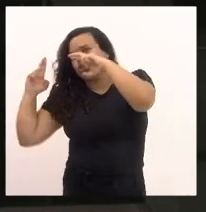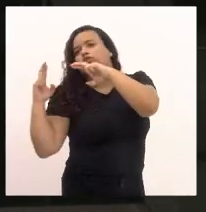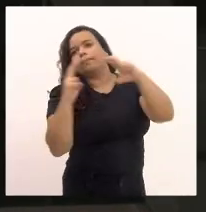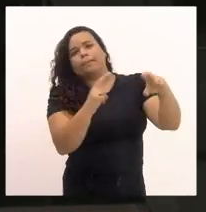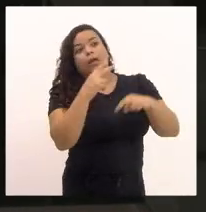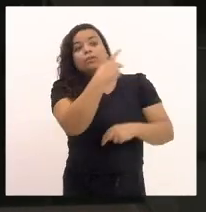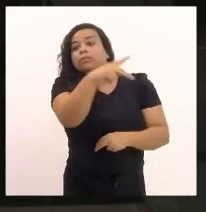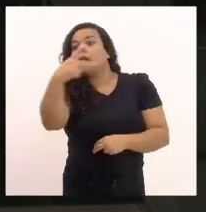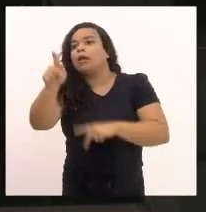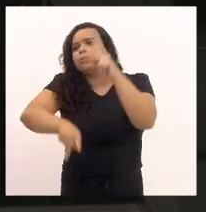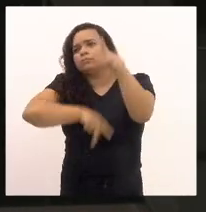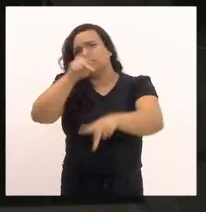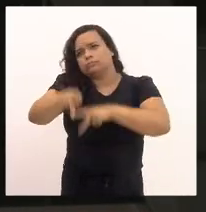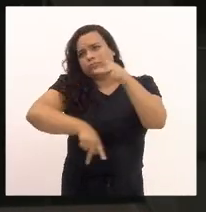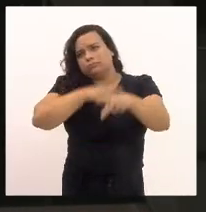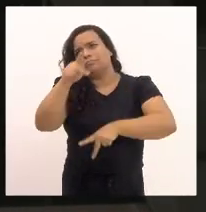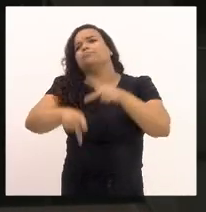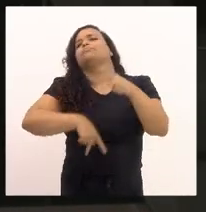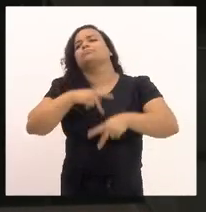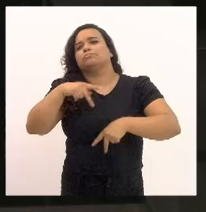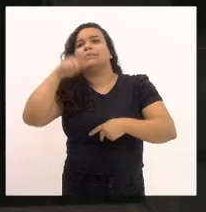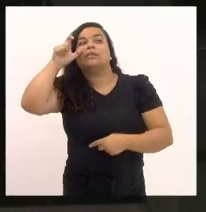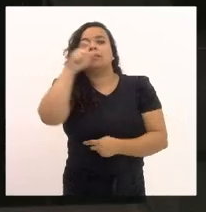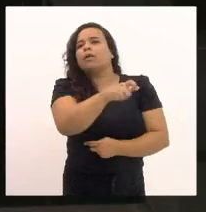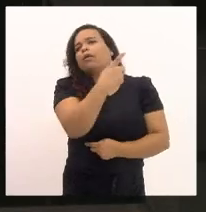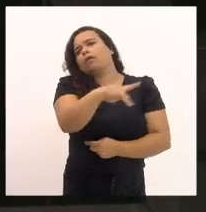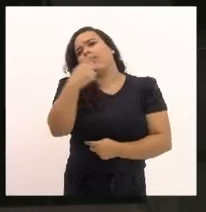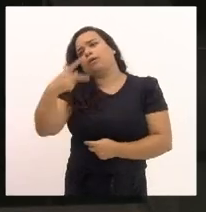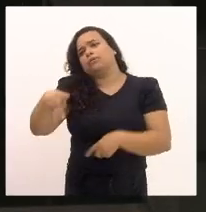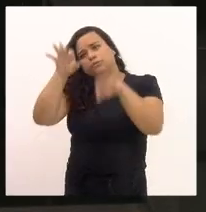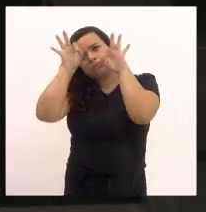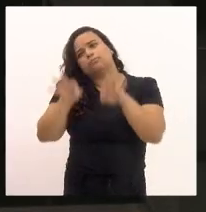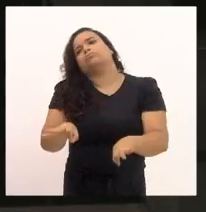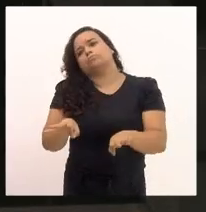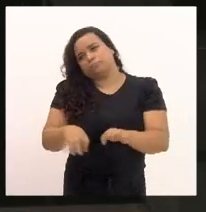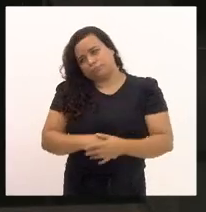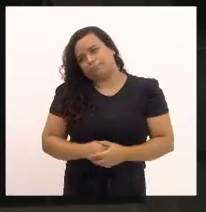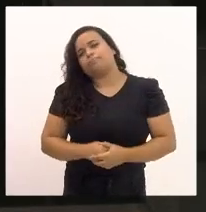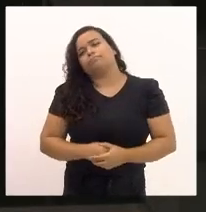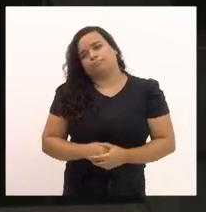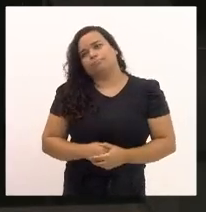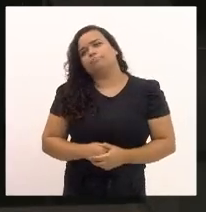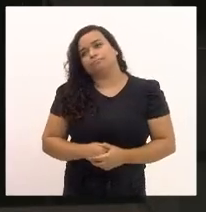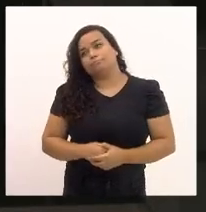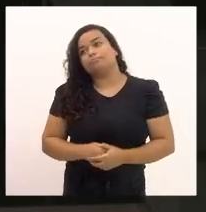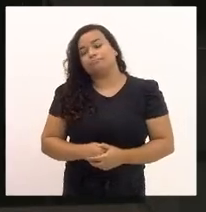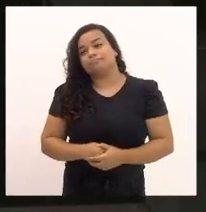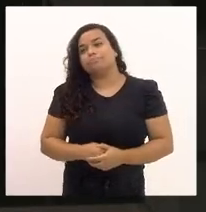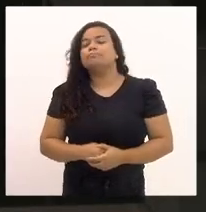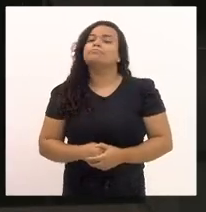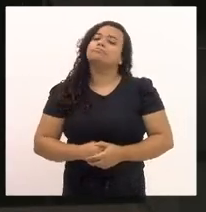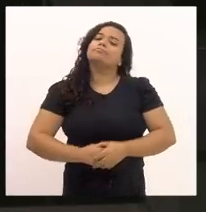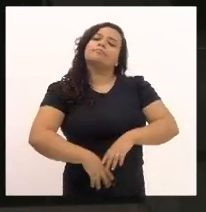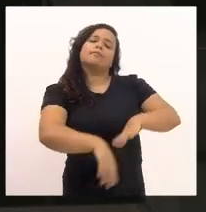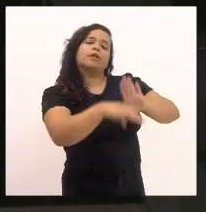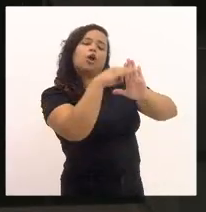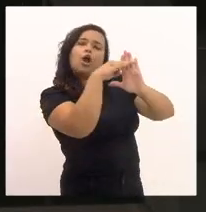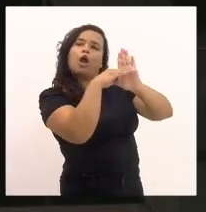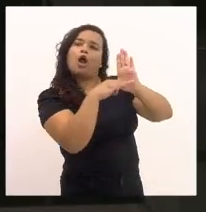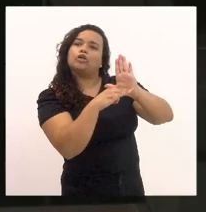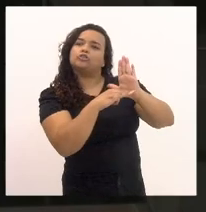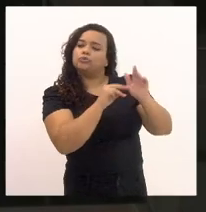interesse legítimo do consumidor. código de defesa do